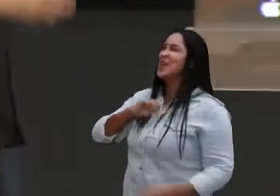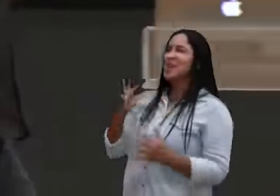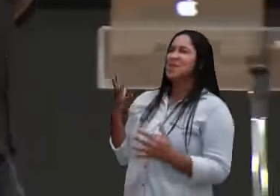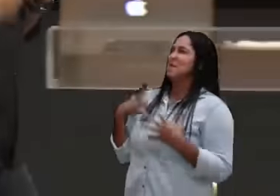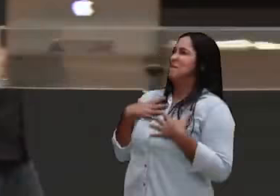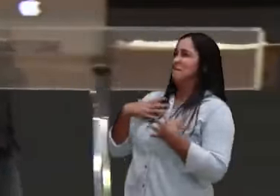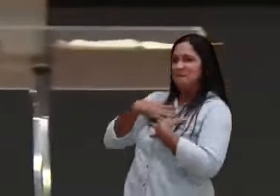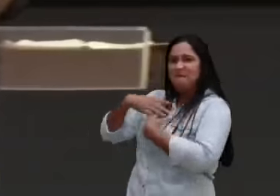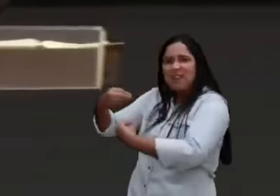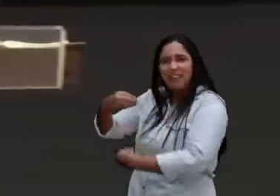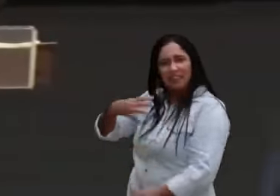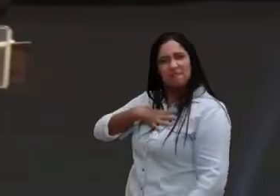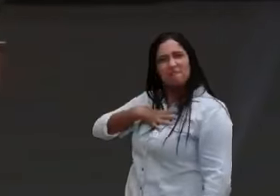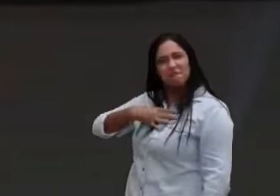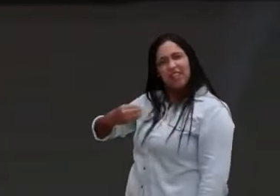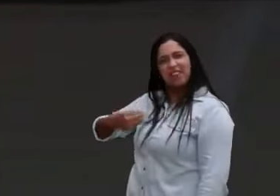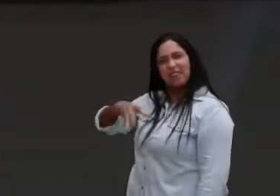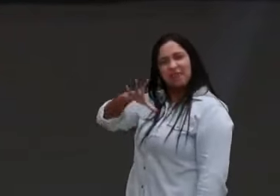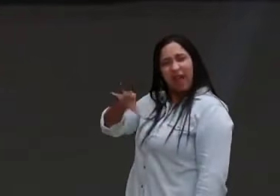filho amado? Sim!